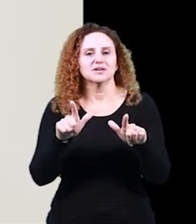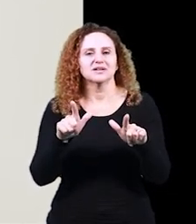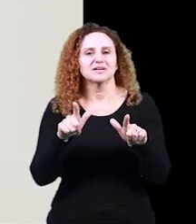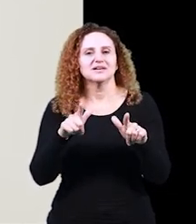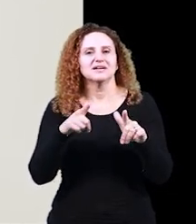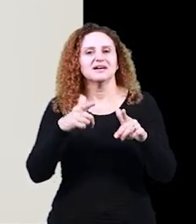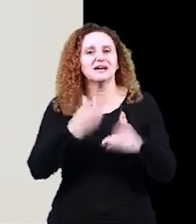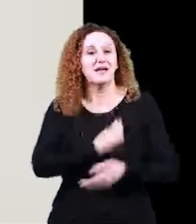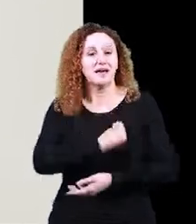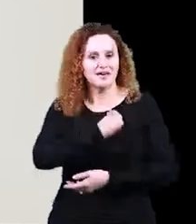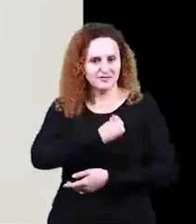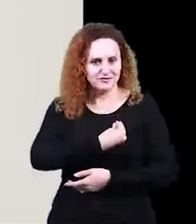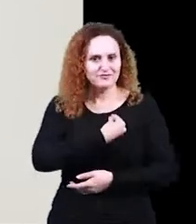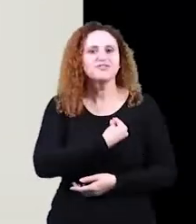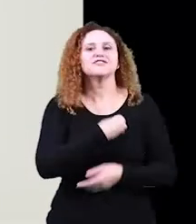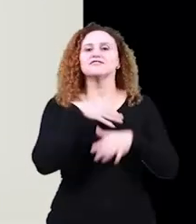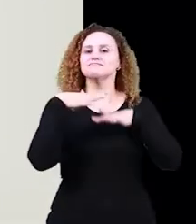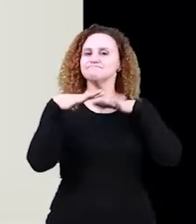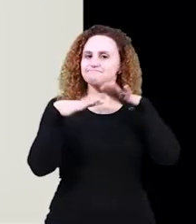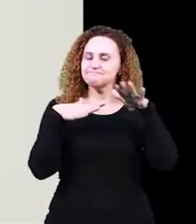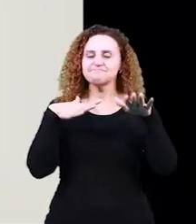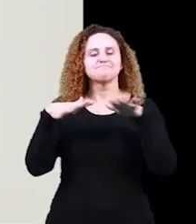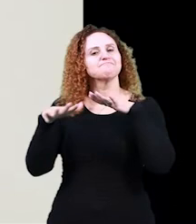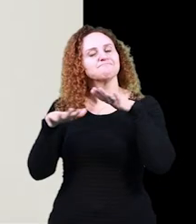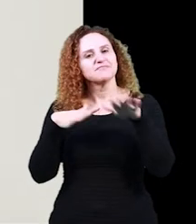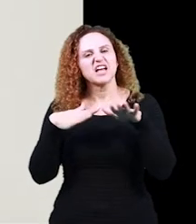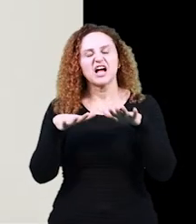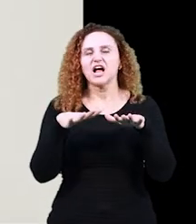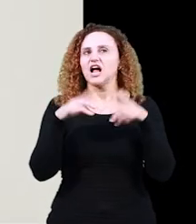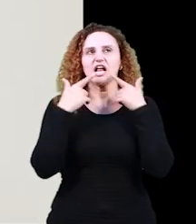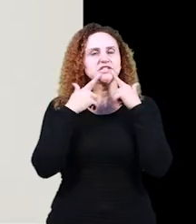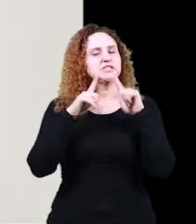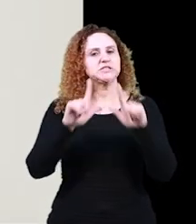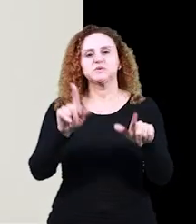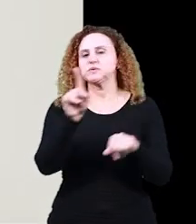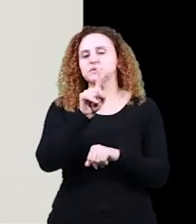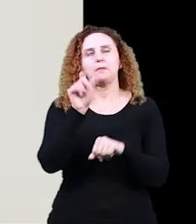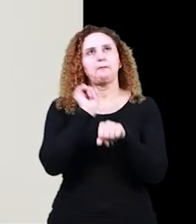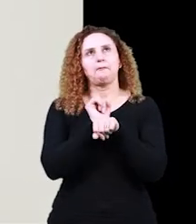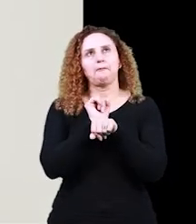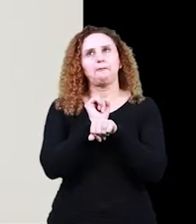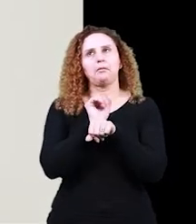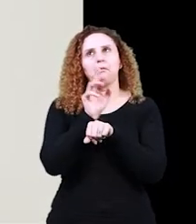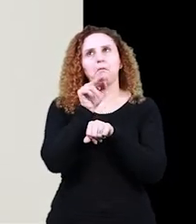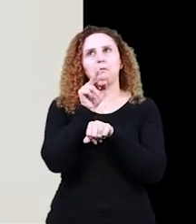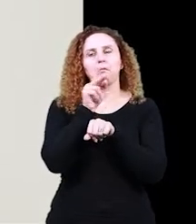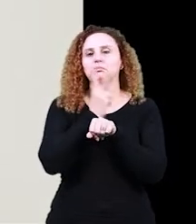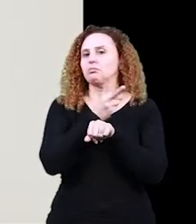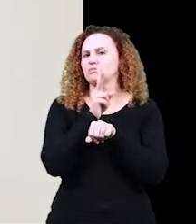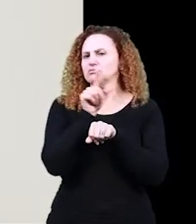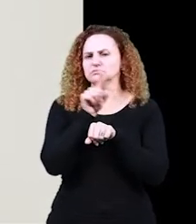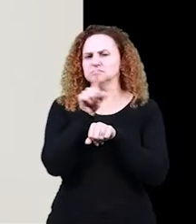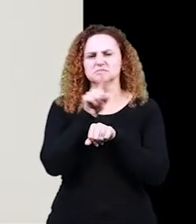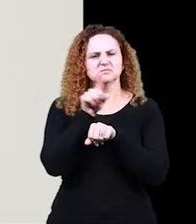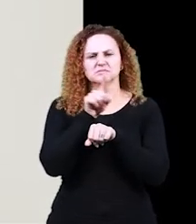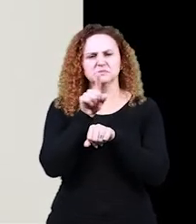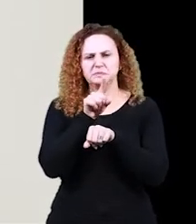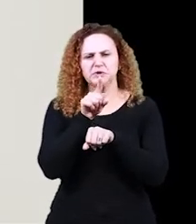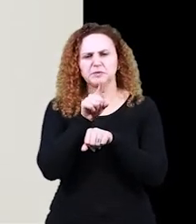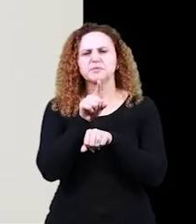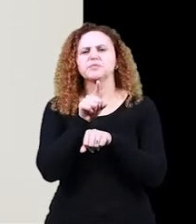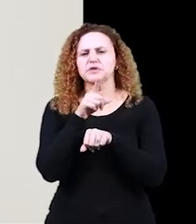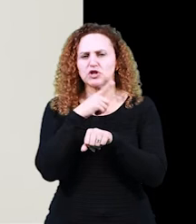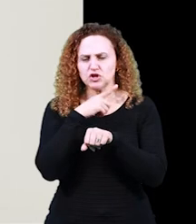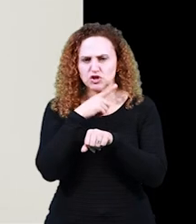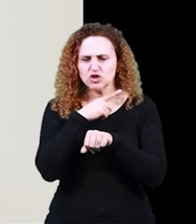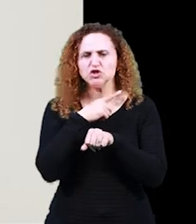Isto é, ela está em constante movimento, ela não é sempre igual. Quem pensava que a língua era sempre igual, que a língua era